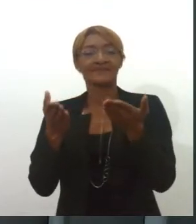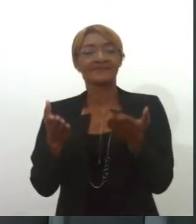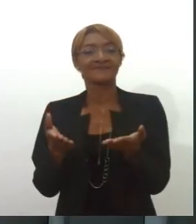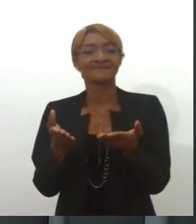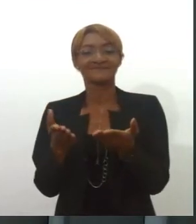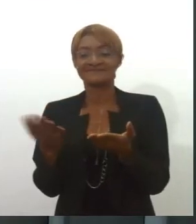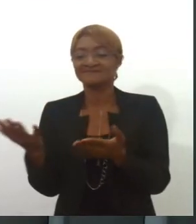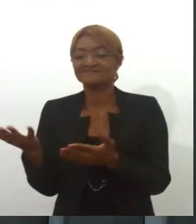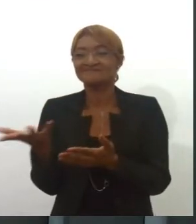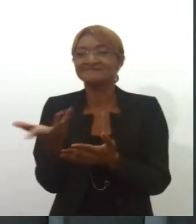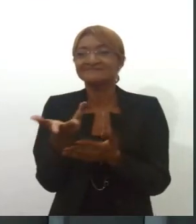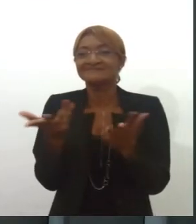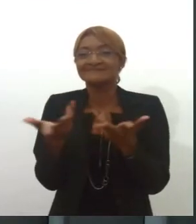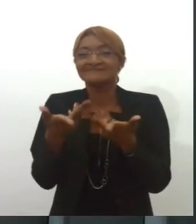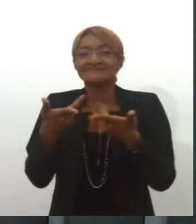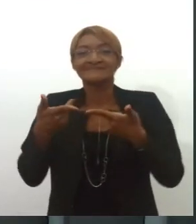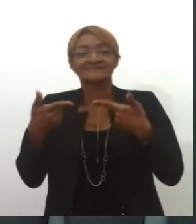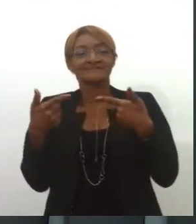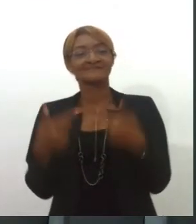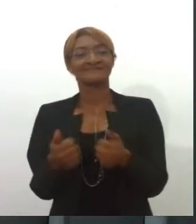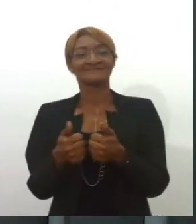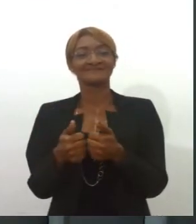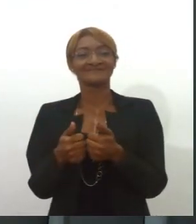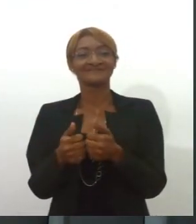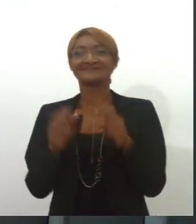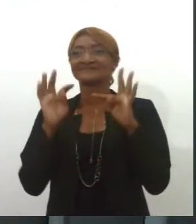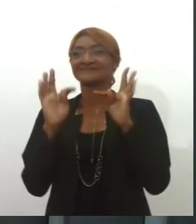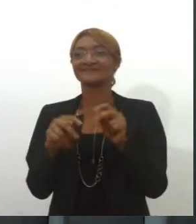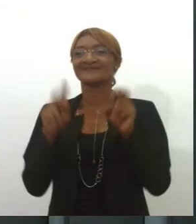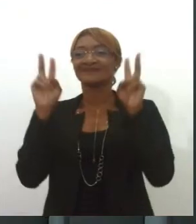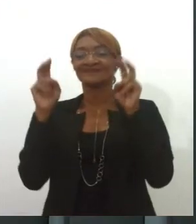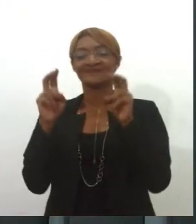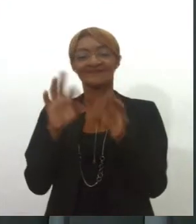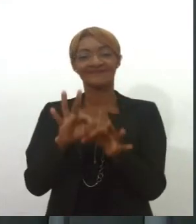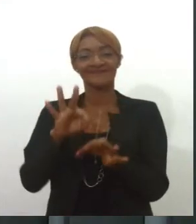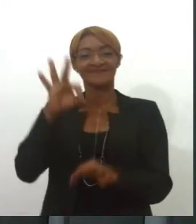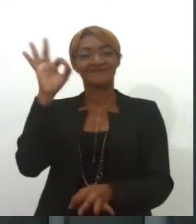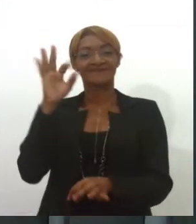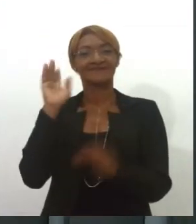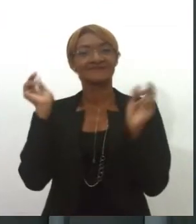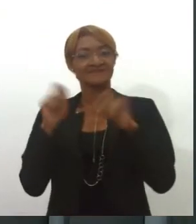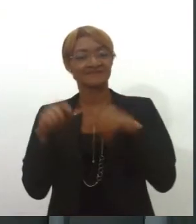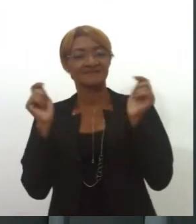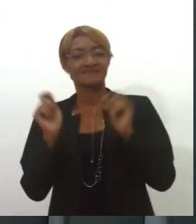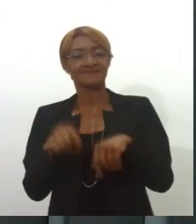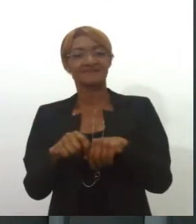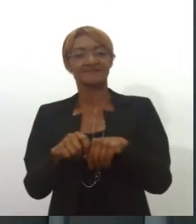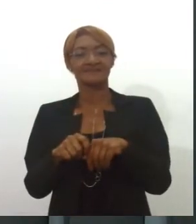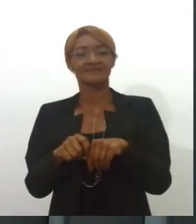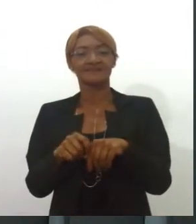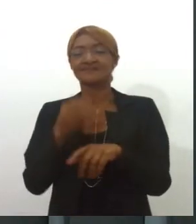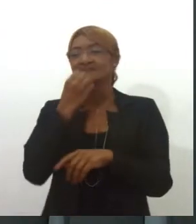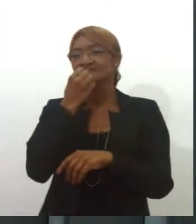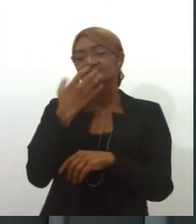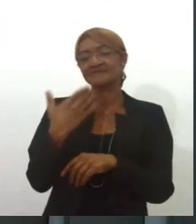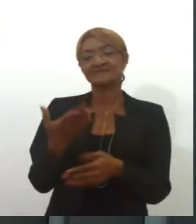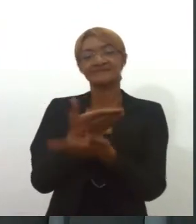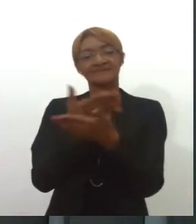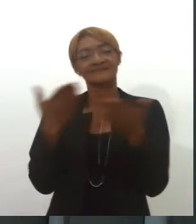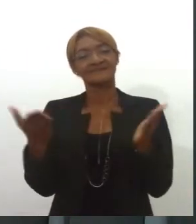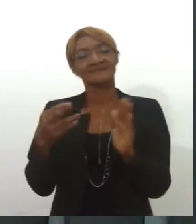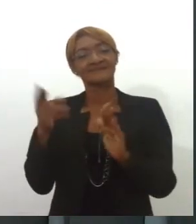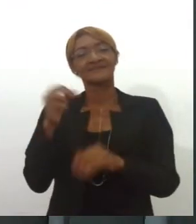diversos assuntos. Tem assunto para tudo no cordel, né? E o cordel, como você bem falou, vem acompanhando essas novas